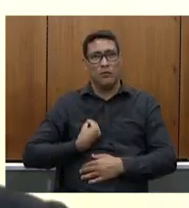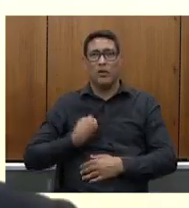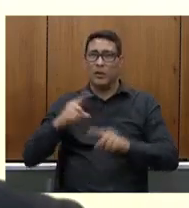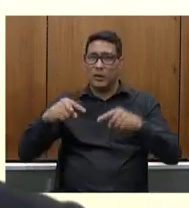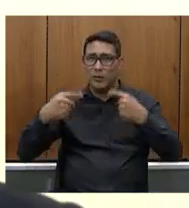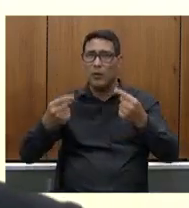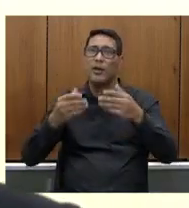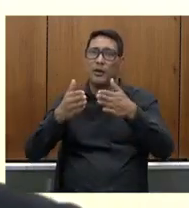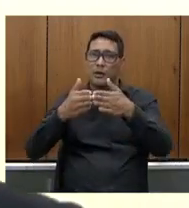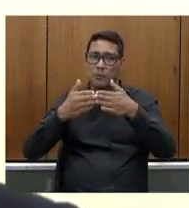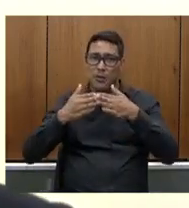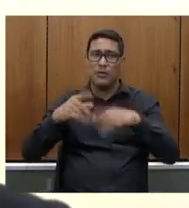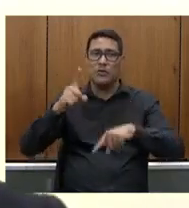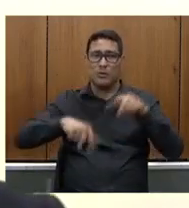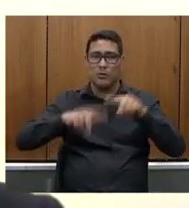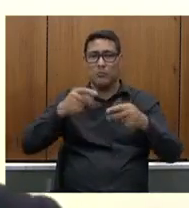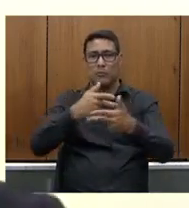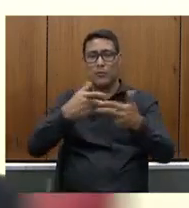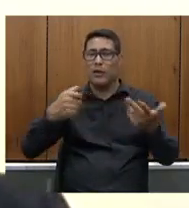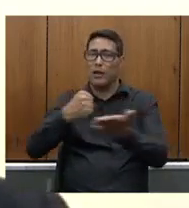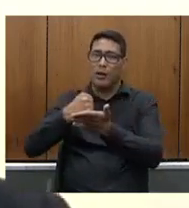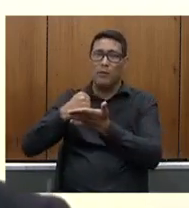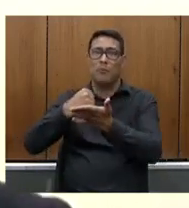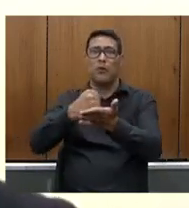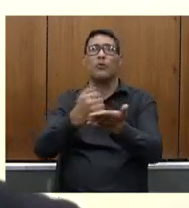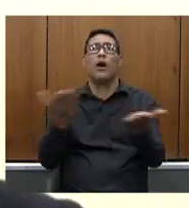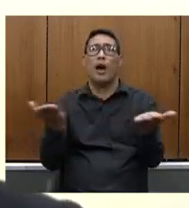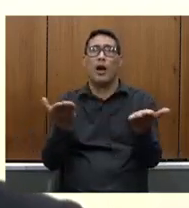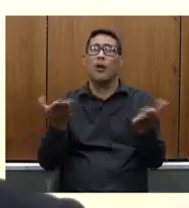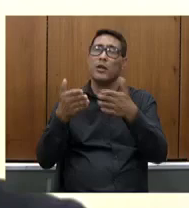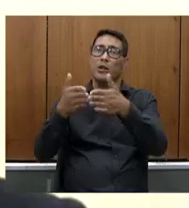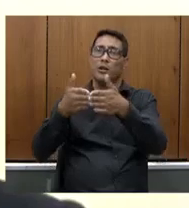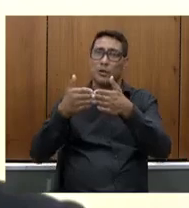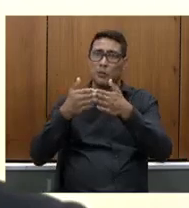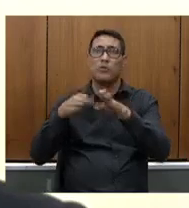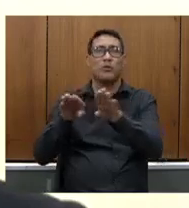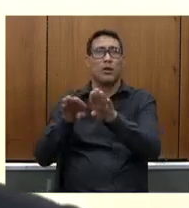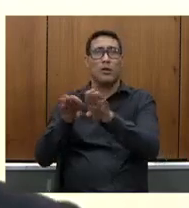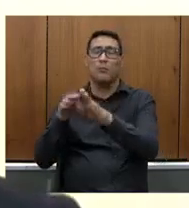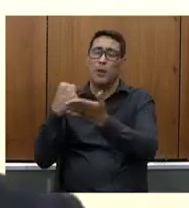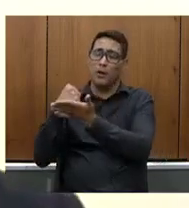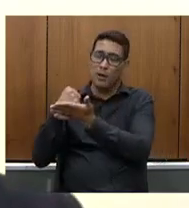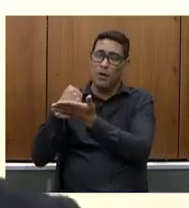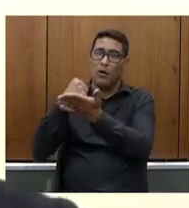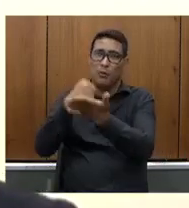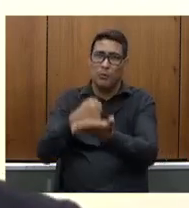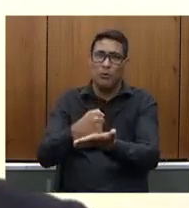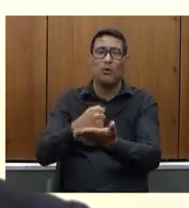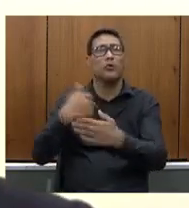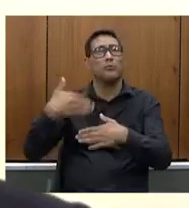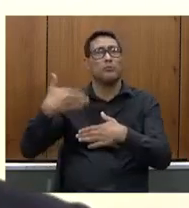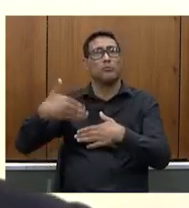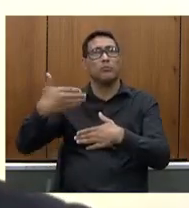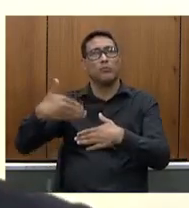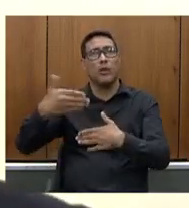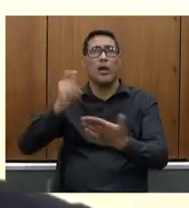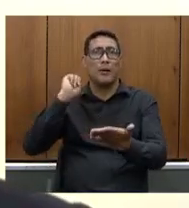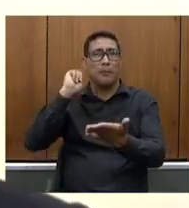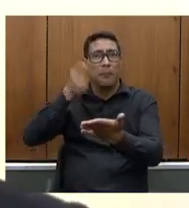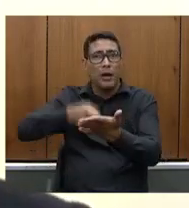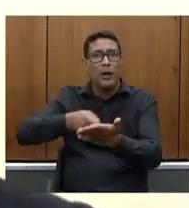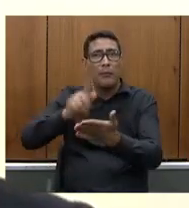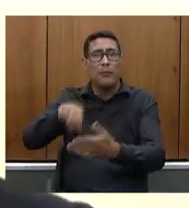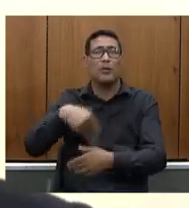pelos equipamentos e pelo apoio agora nós estamos pedindo pelo apoio também no dia a dia para o pagamento dessa conta